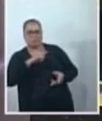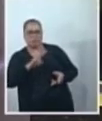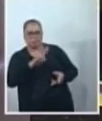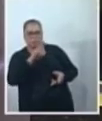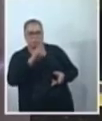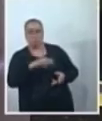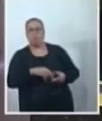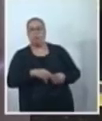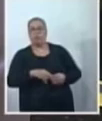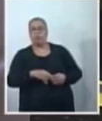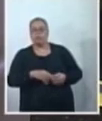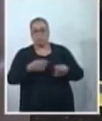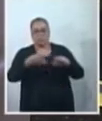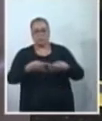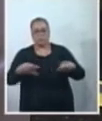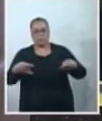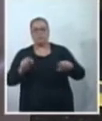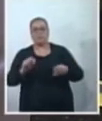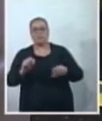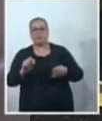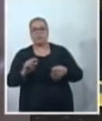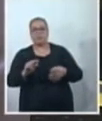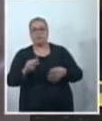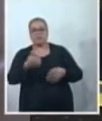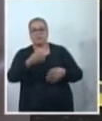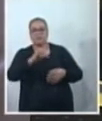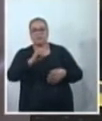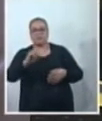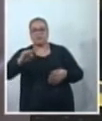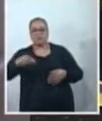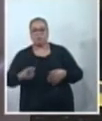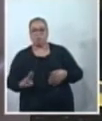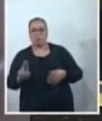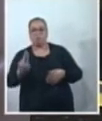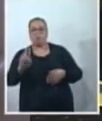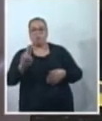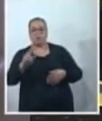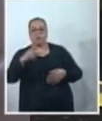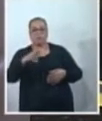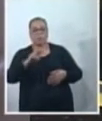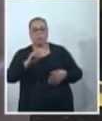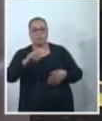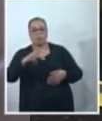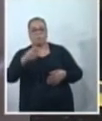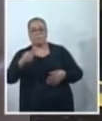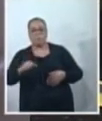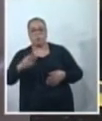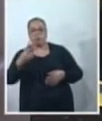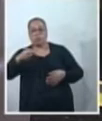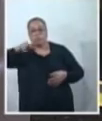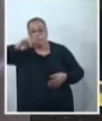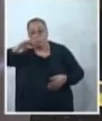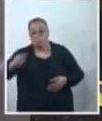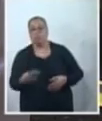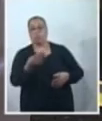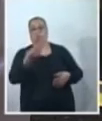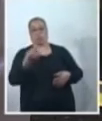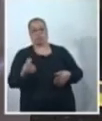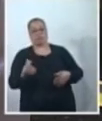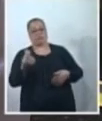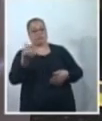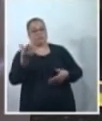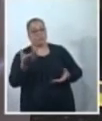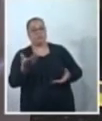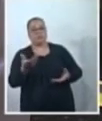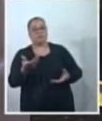o absorvente seria a destinação de 100 mil reais. Para o Propão, 2 milhões de reais, também tirando. Todas